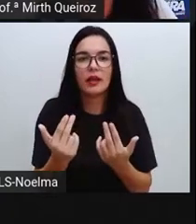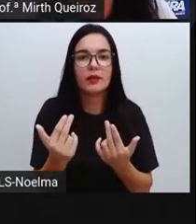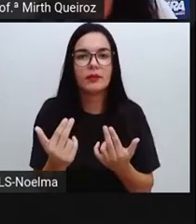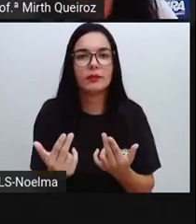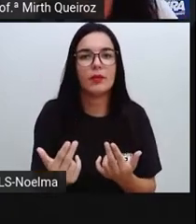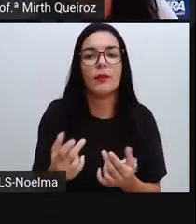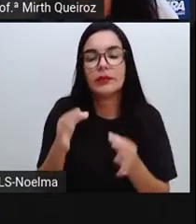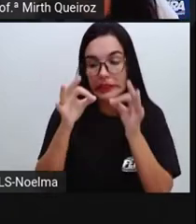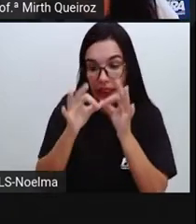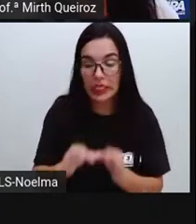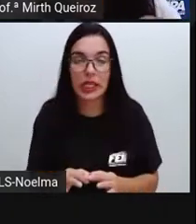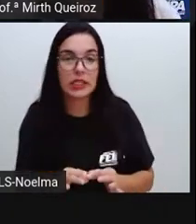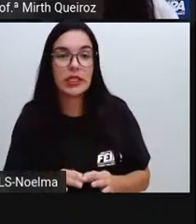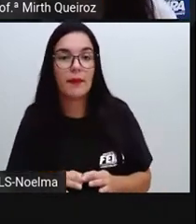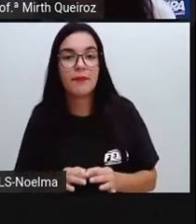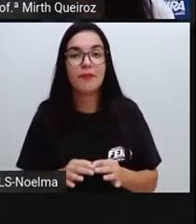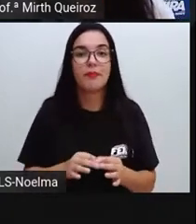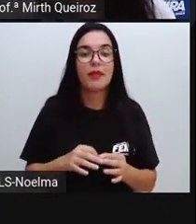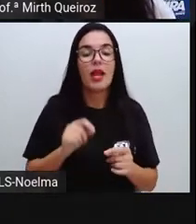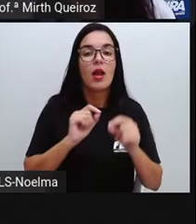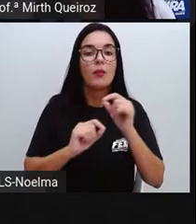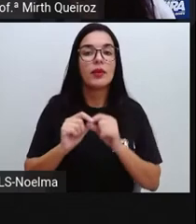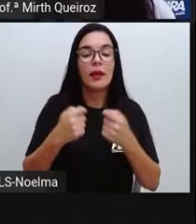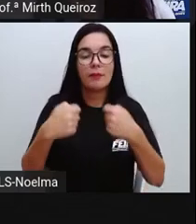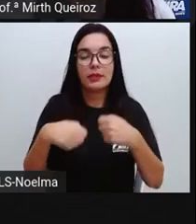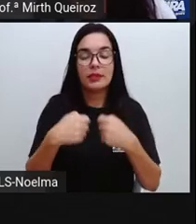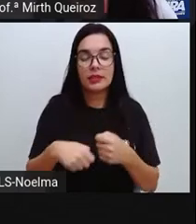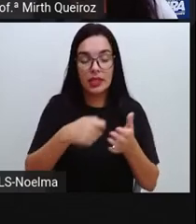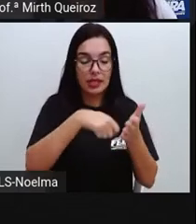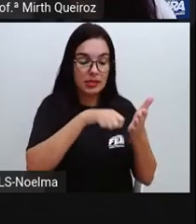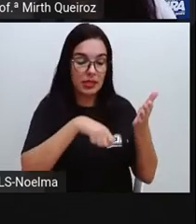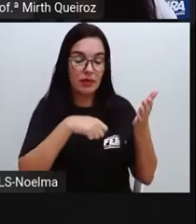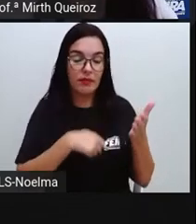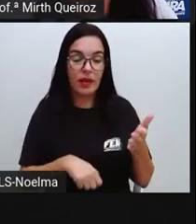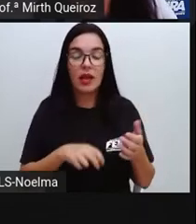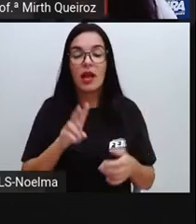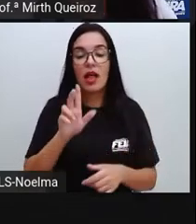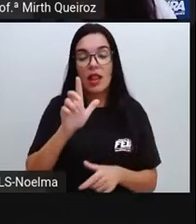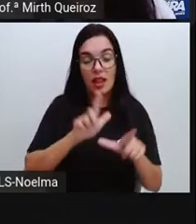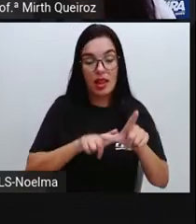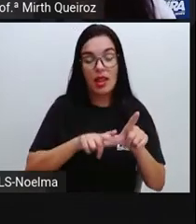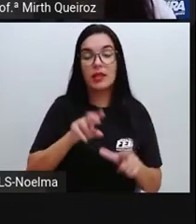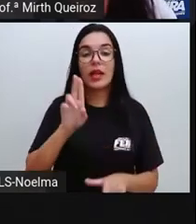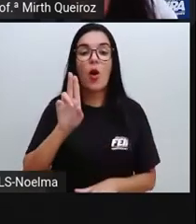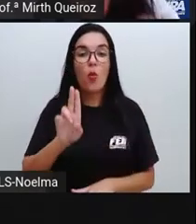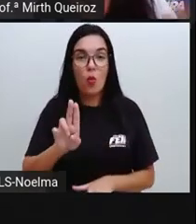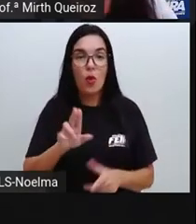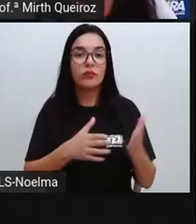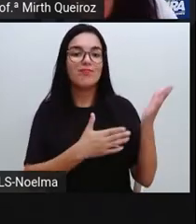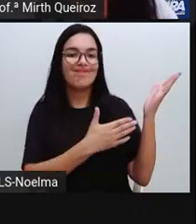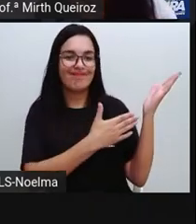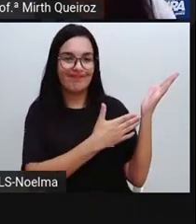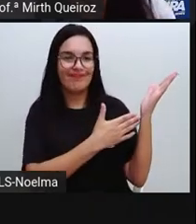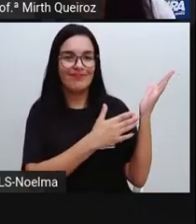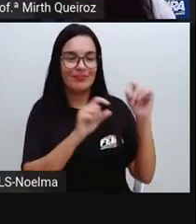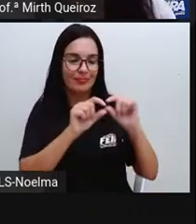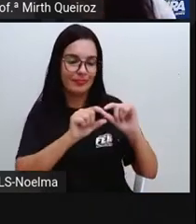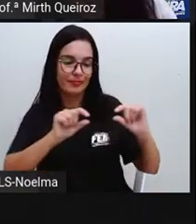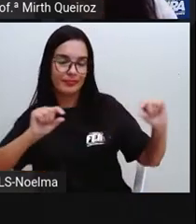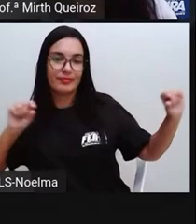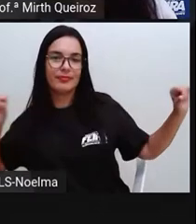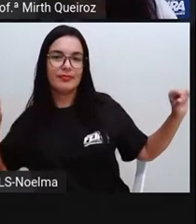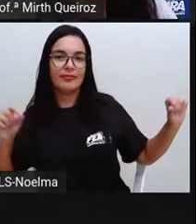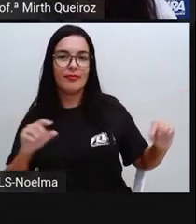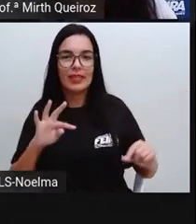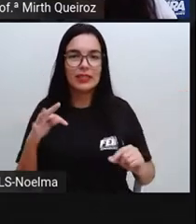palavras aí, ela deve ser escrita com a letra U. Cantou, falou, comprou, resolveu, dançou,